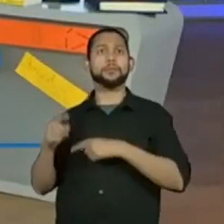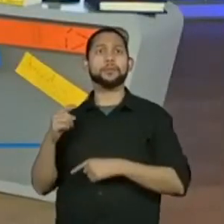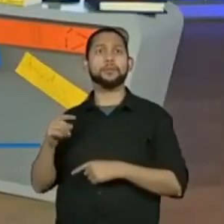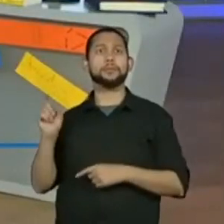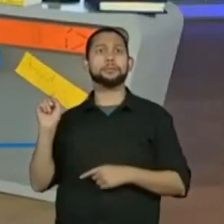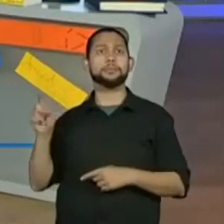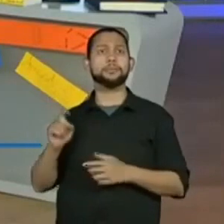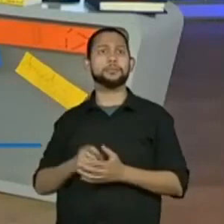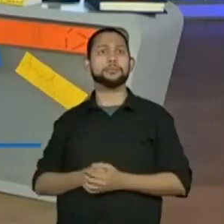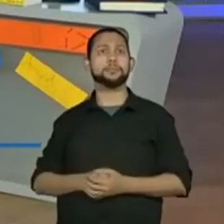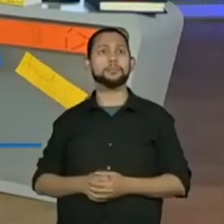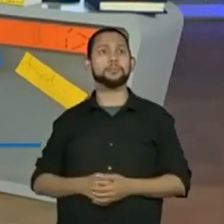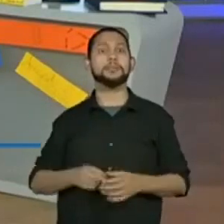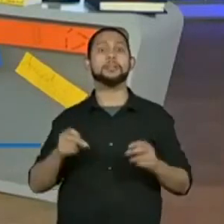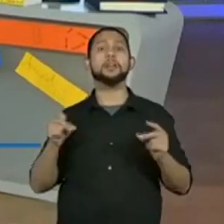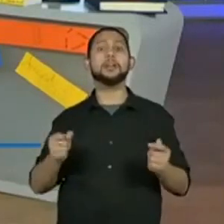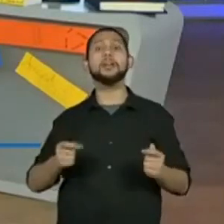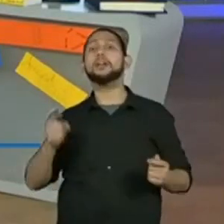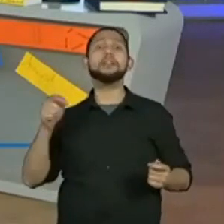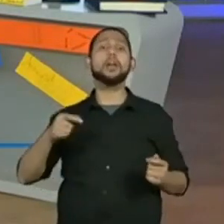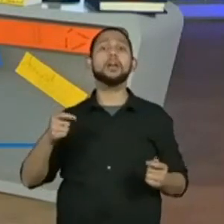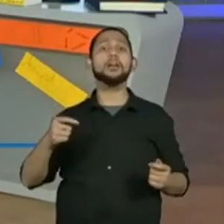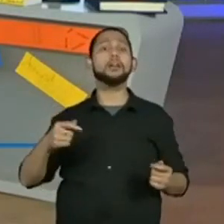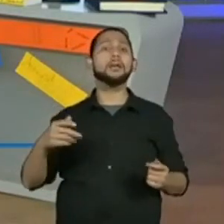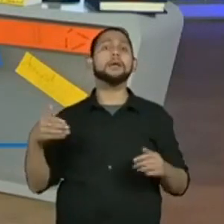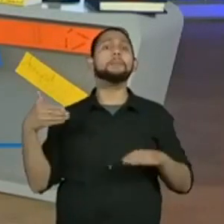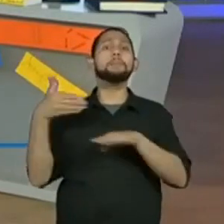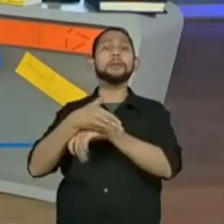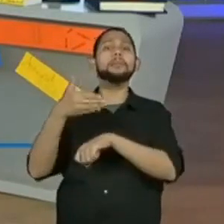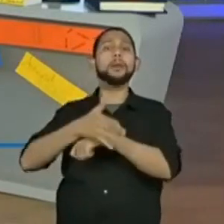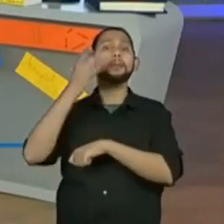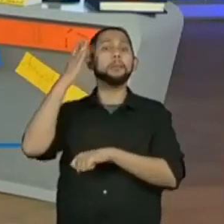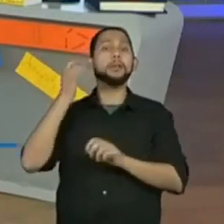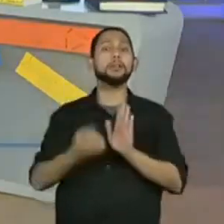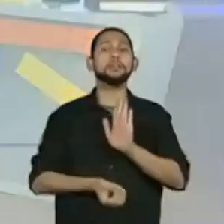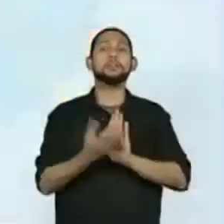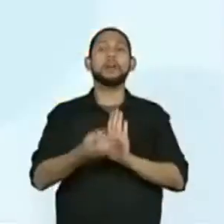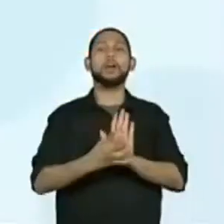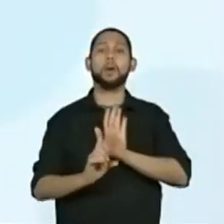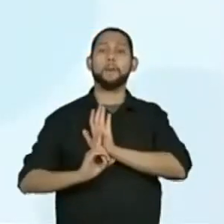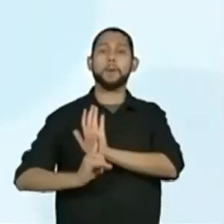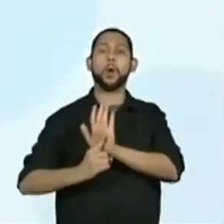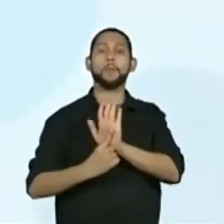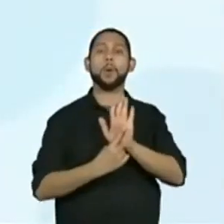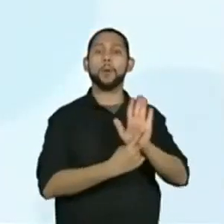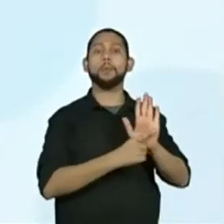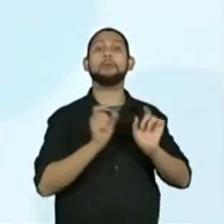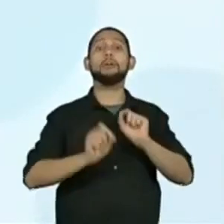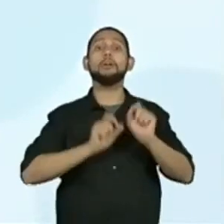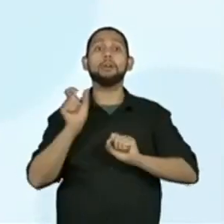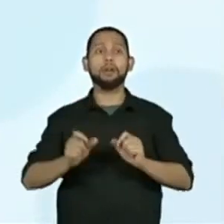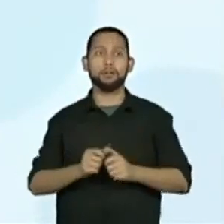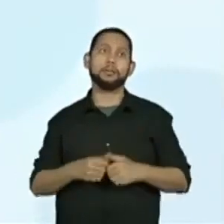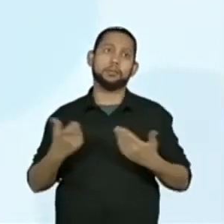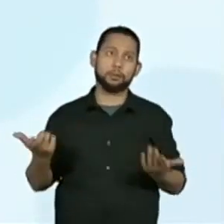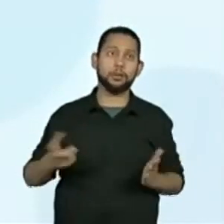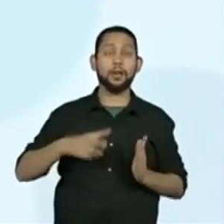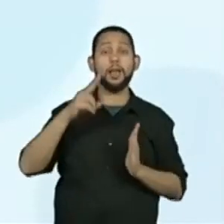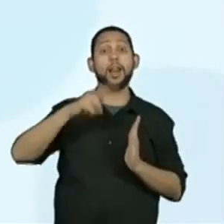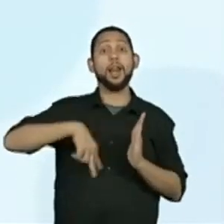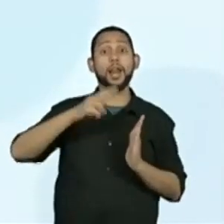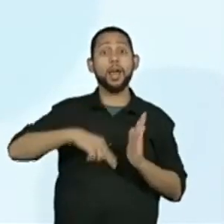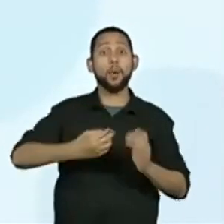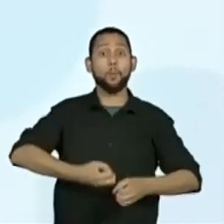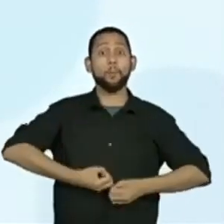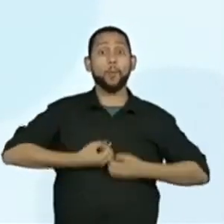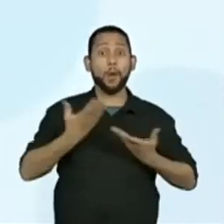nossa galera, leito os participantes e suas apresentações. Leitura de poema, que a